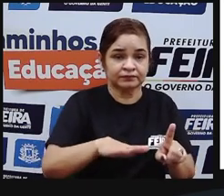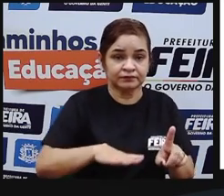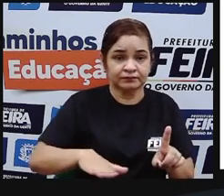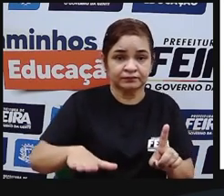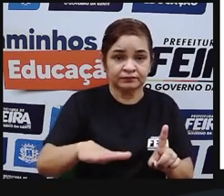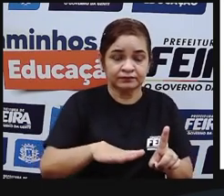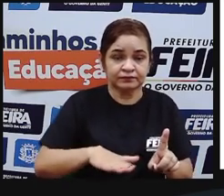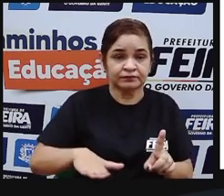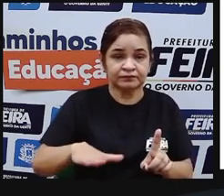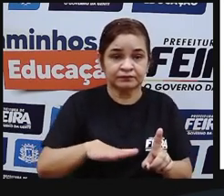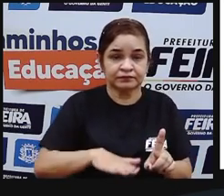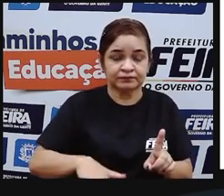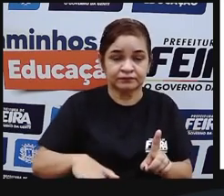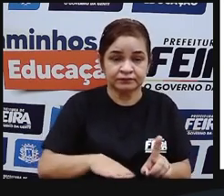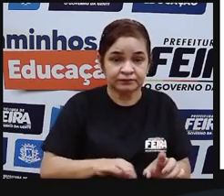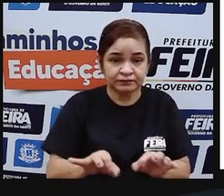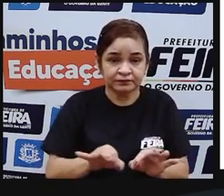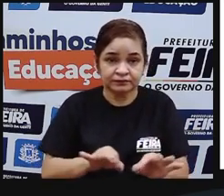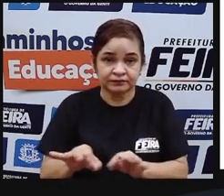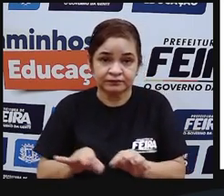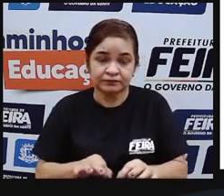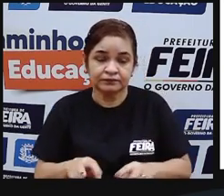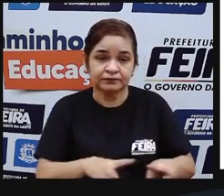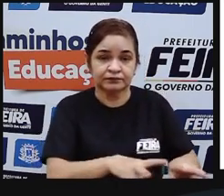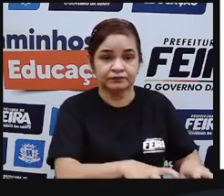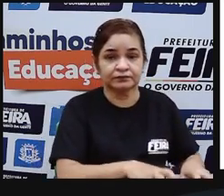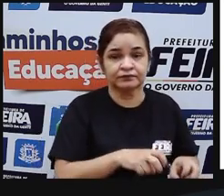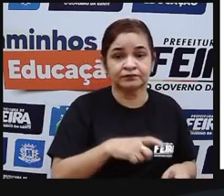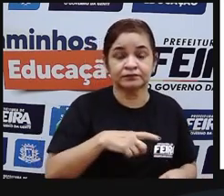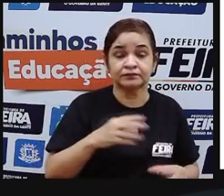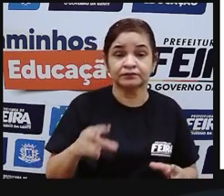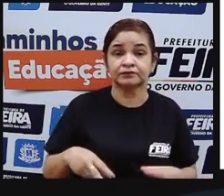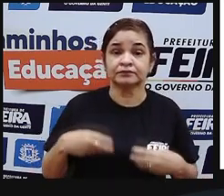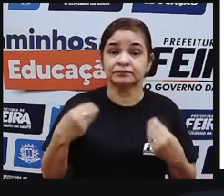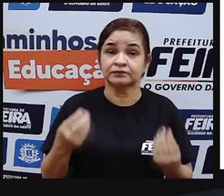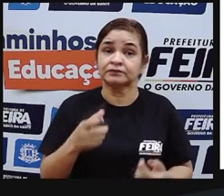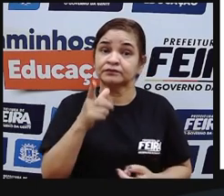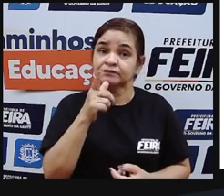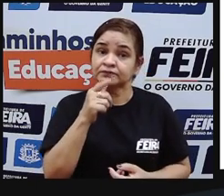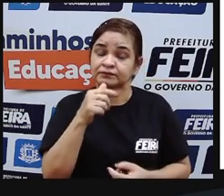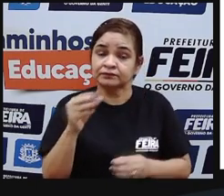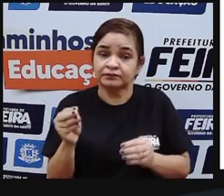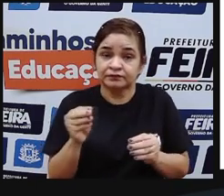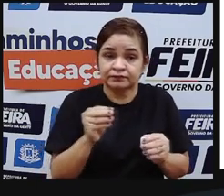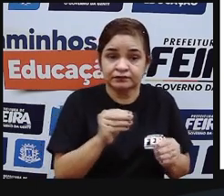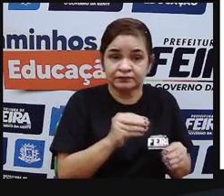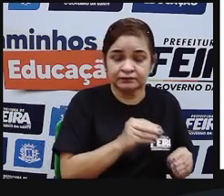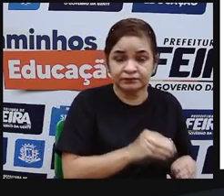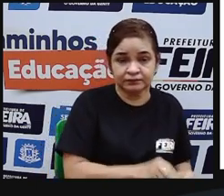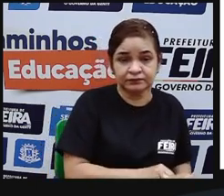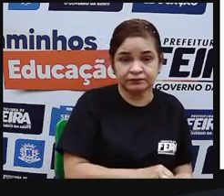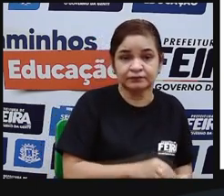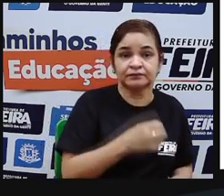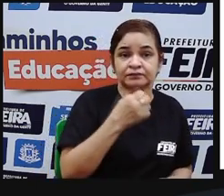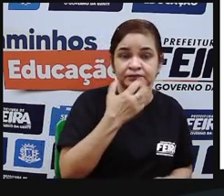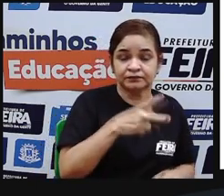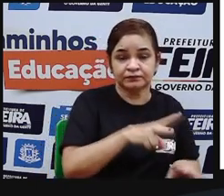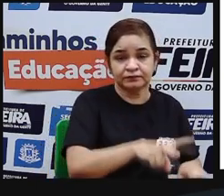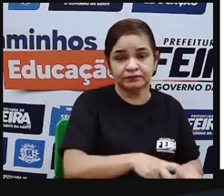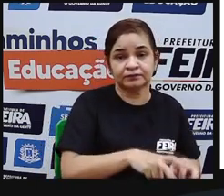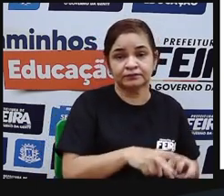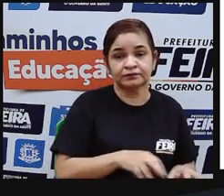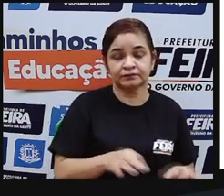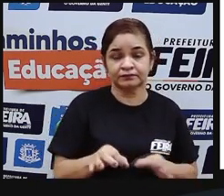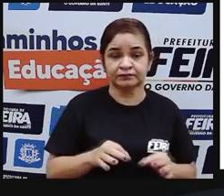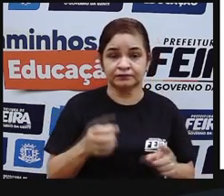encharcamento do solo preparava para a agricultura e aí tinha como a água ser escoada formava uma